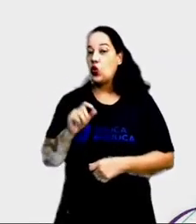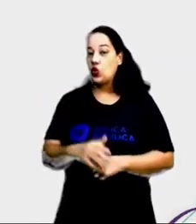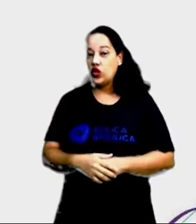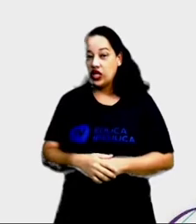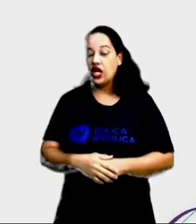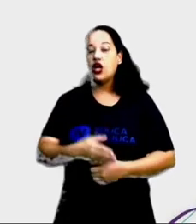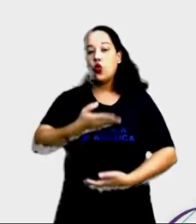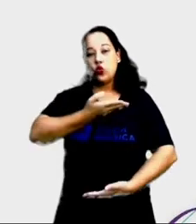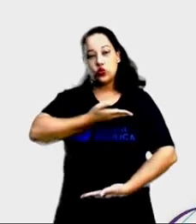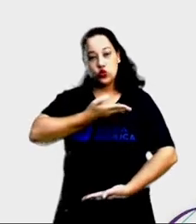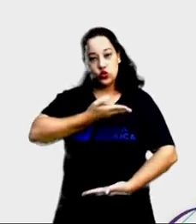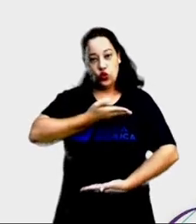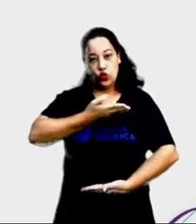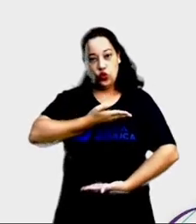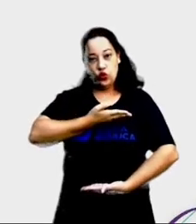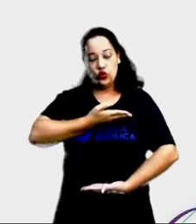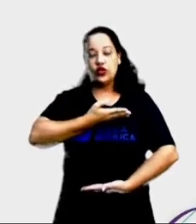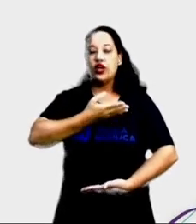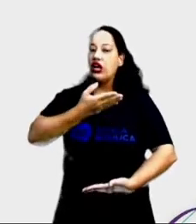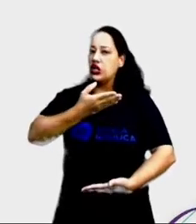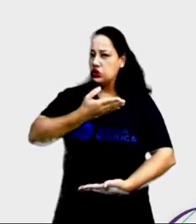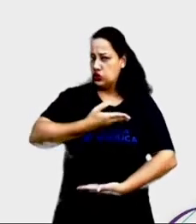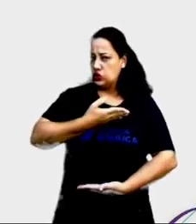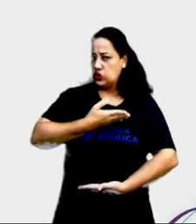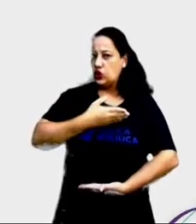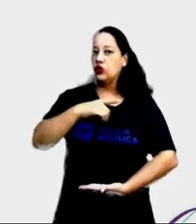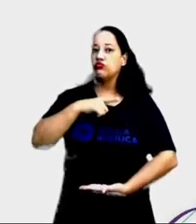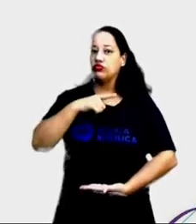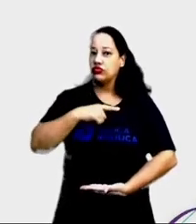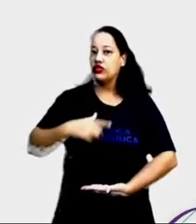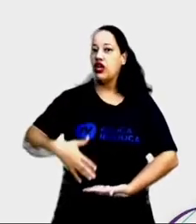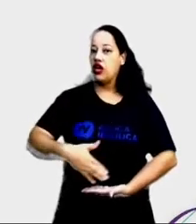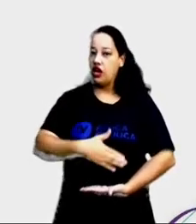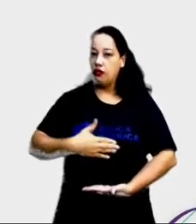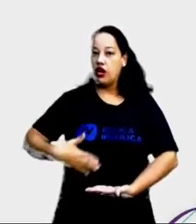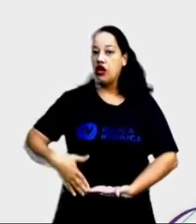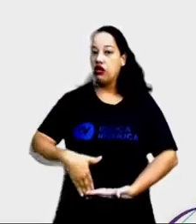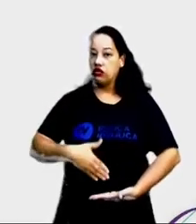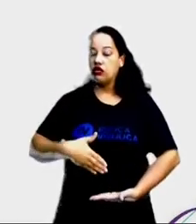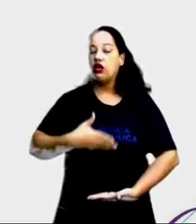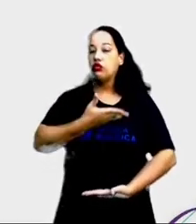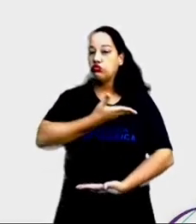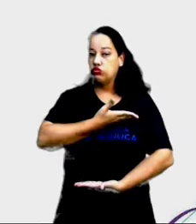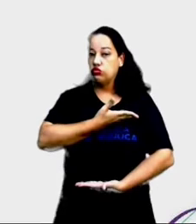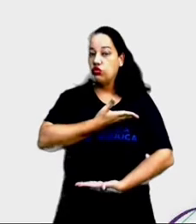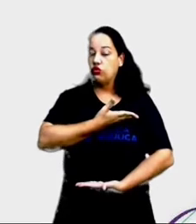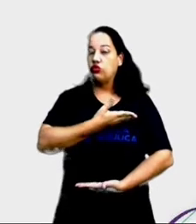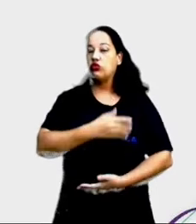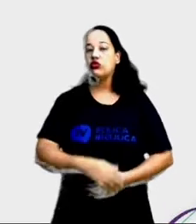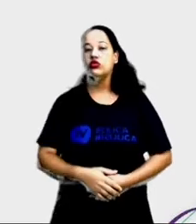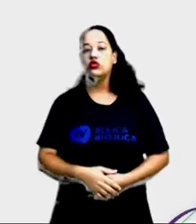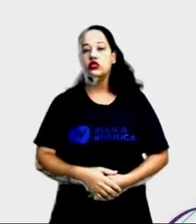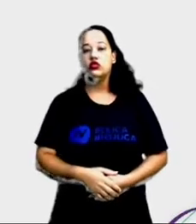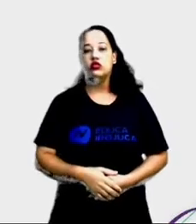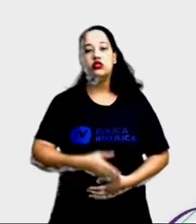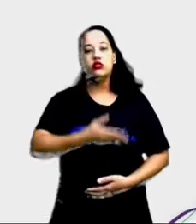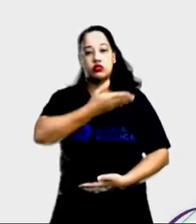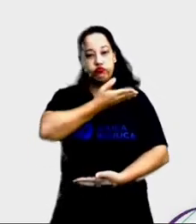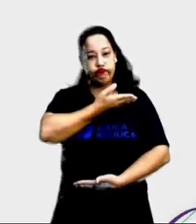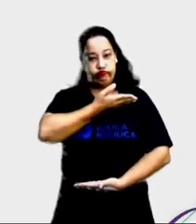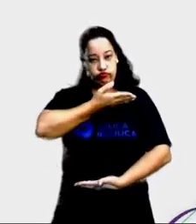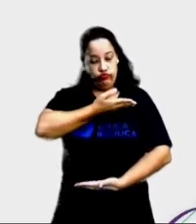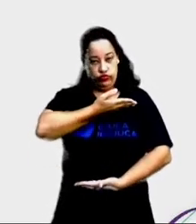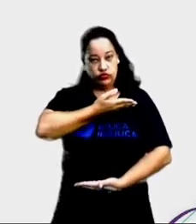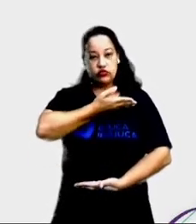tronco. No tronco temos a barriga. O tronco é do peito até